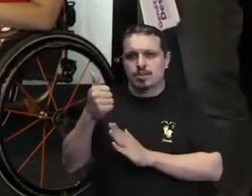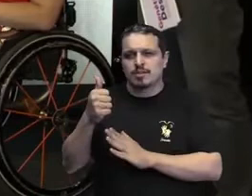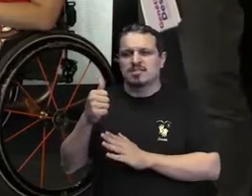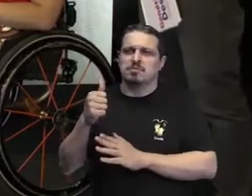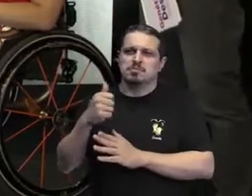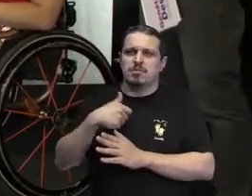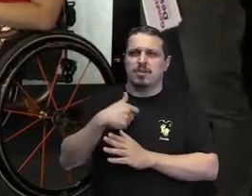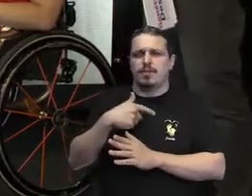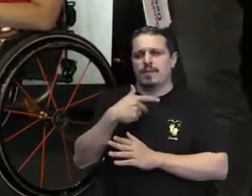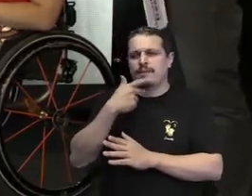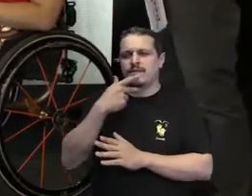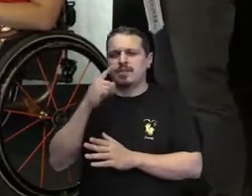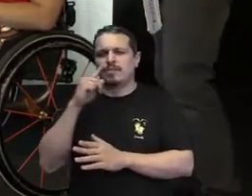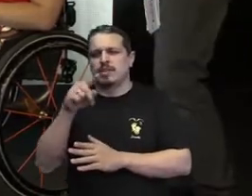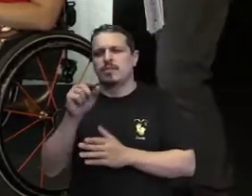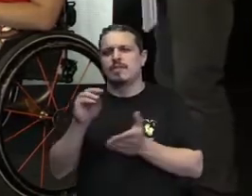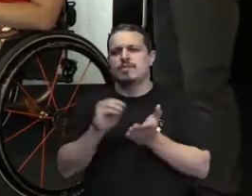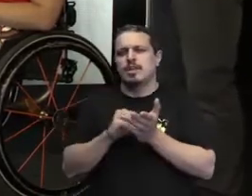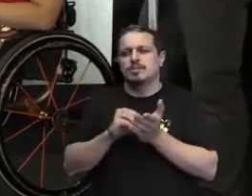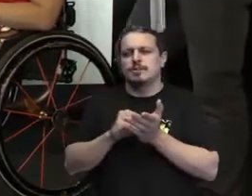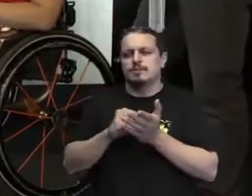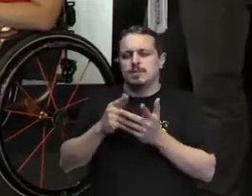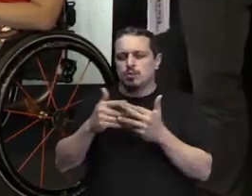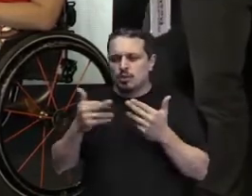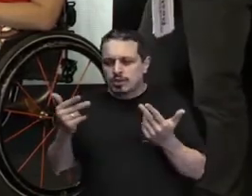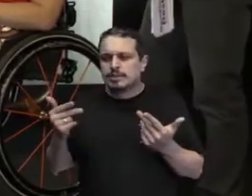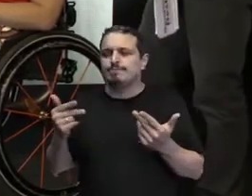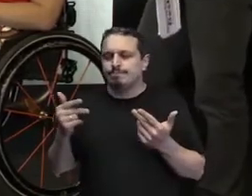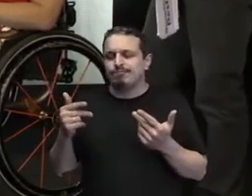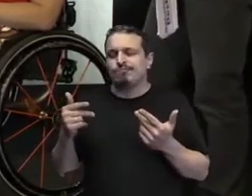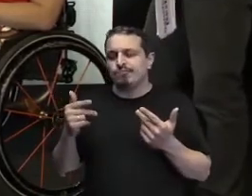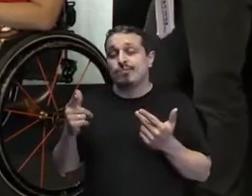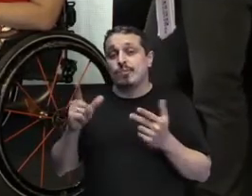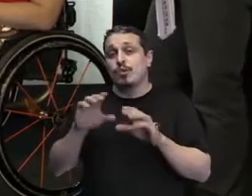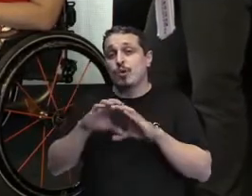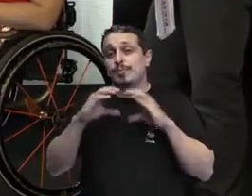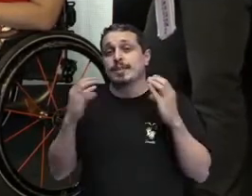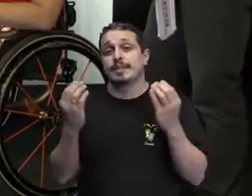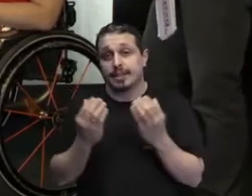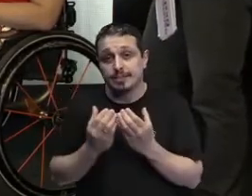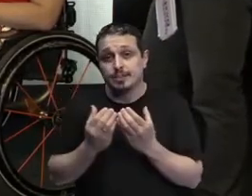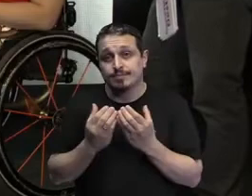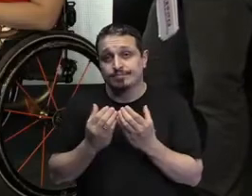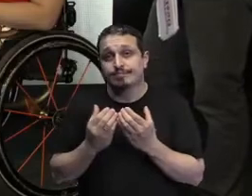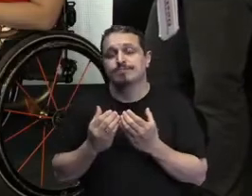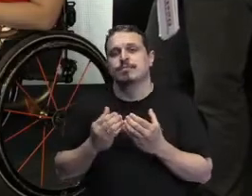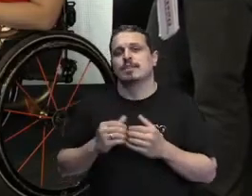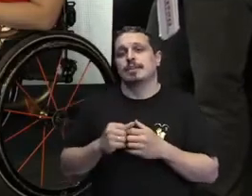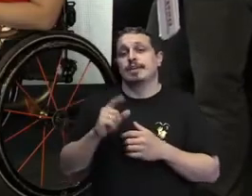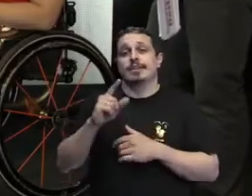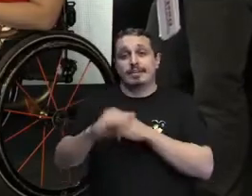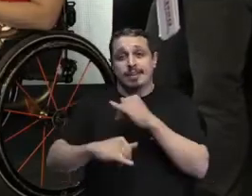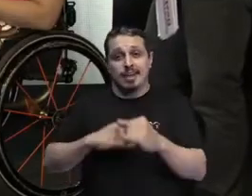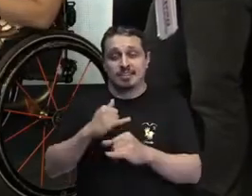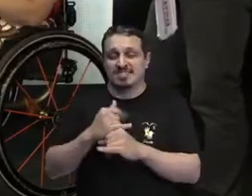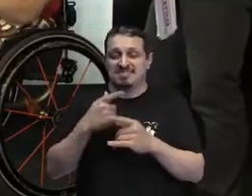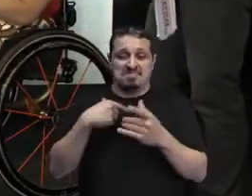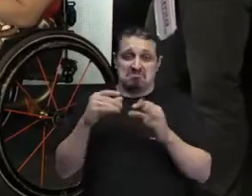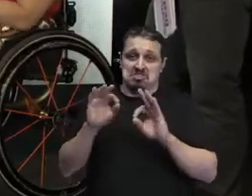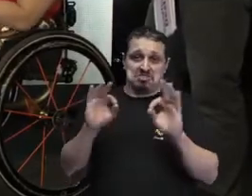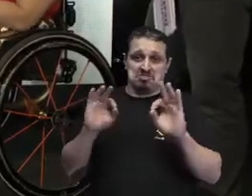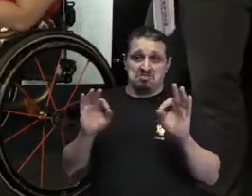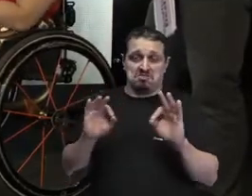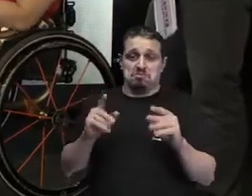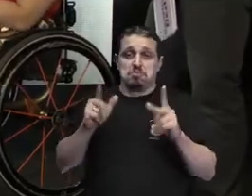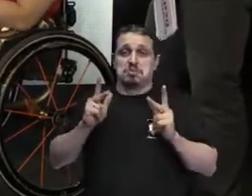criando uma comunidade na internet e não havia isso com pessoas com deficiência. Então, eu